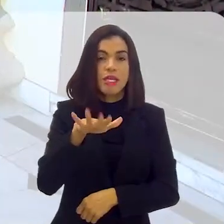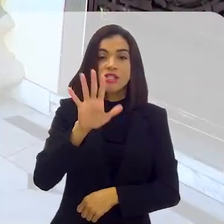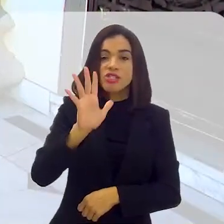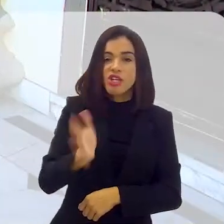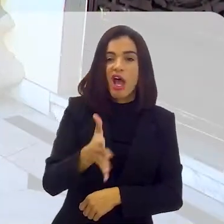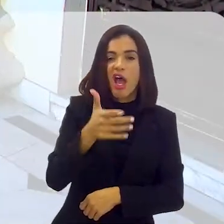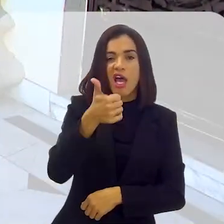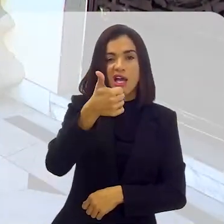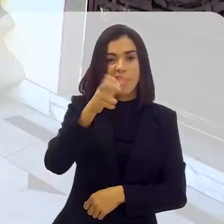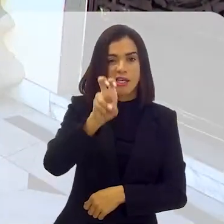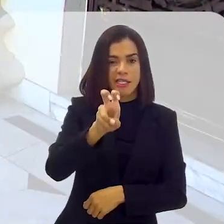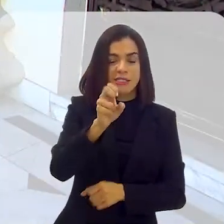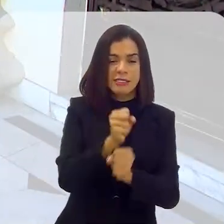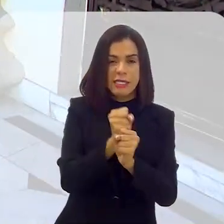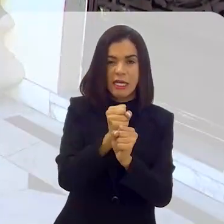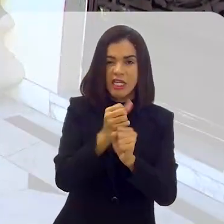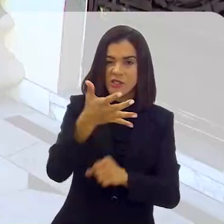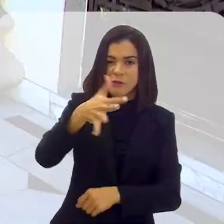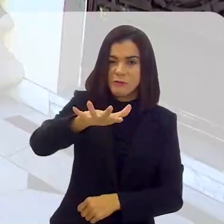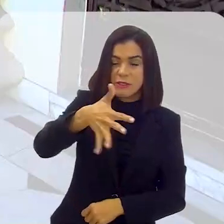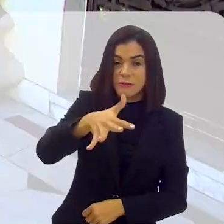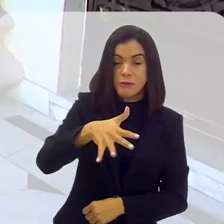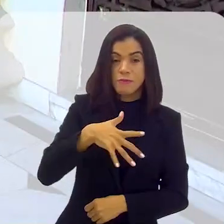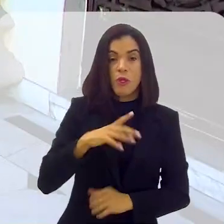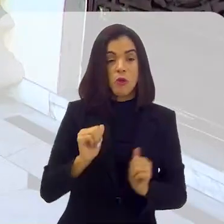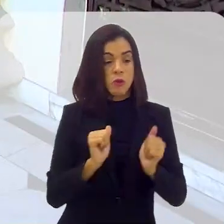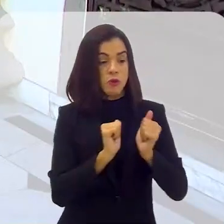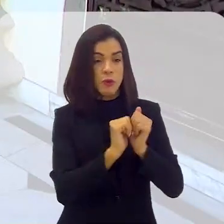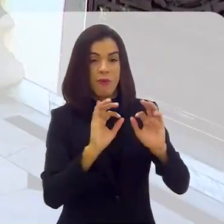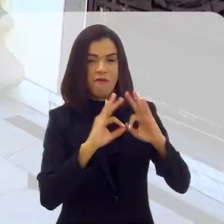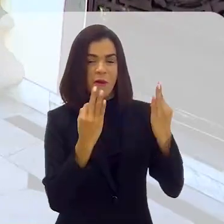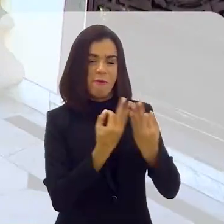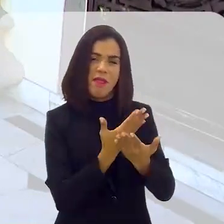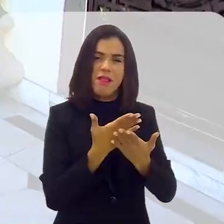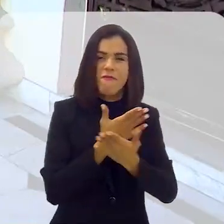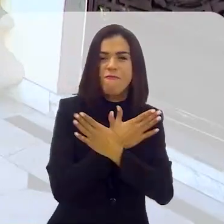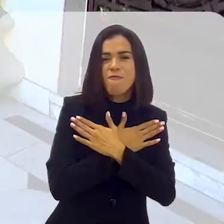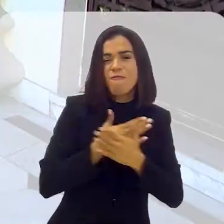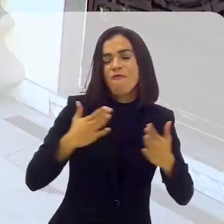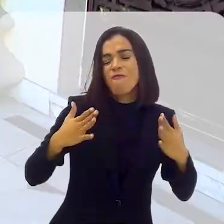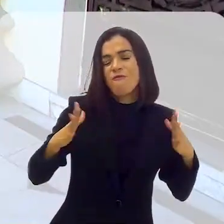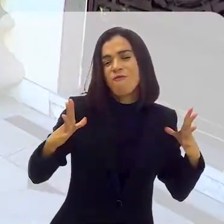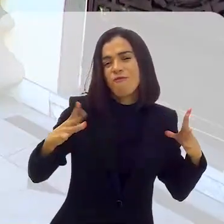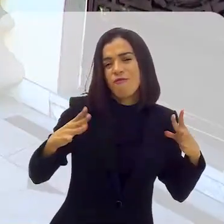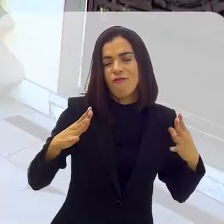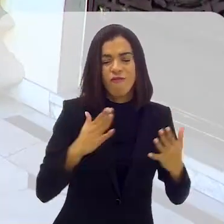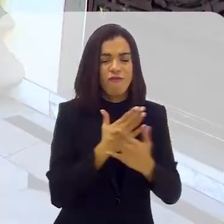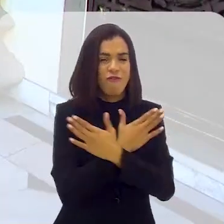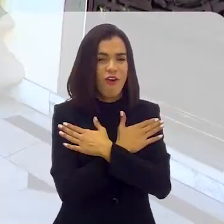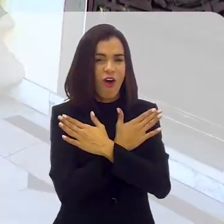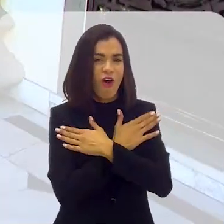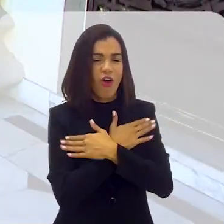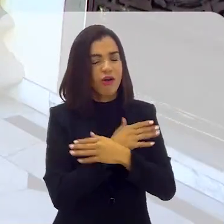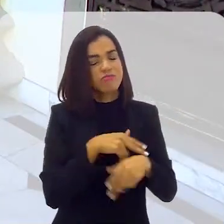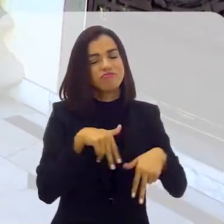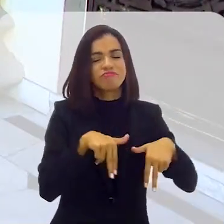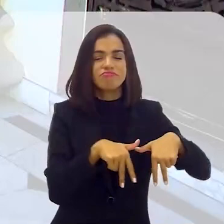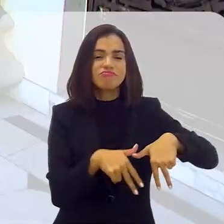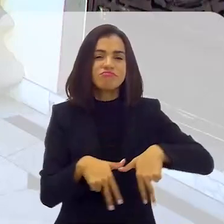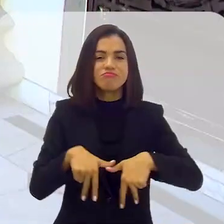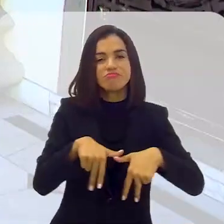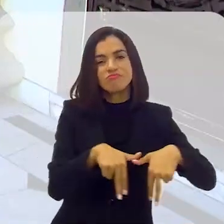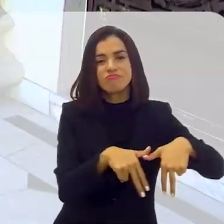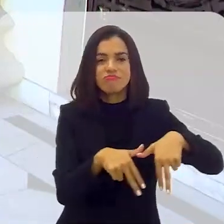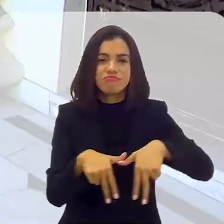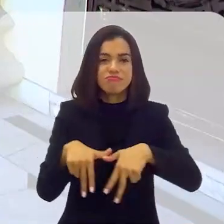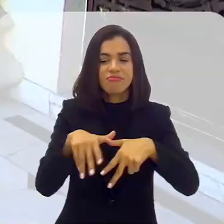há 15 anos pelo menos. O que acontece? Eu estava com minha família, estava no meu dia de folga, dia 17 de junho de 2013, eu estava